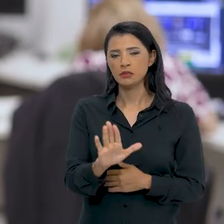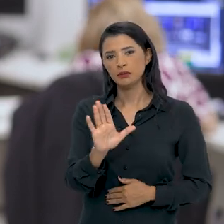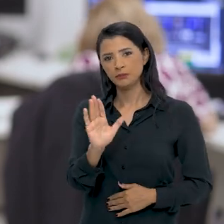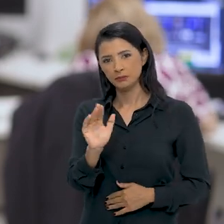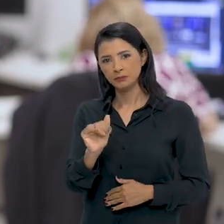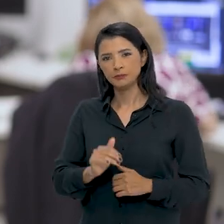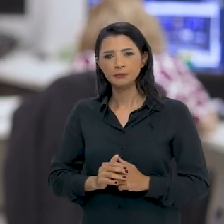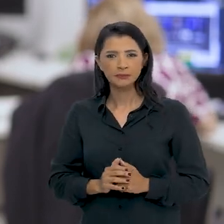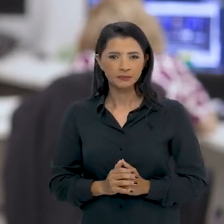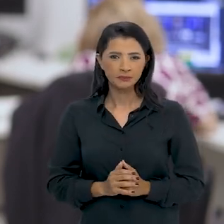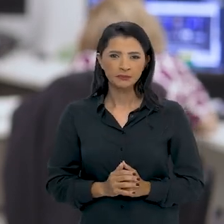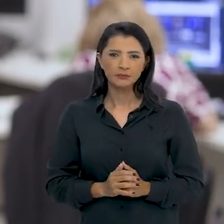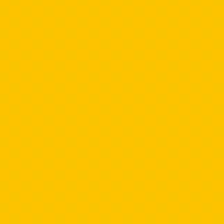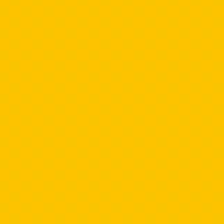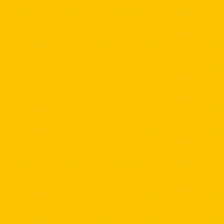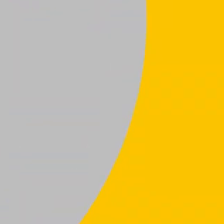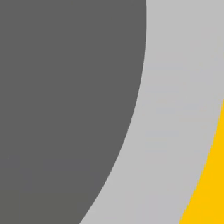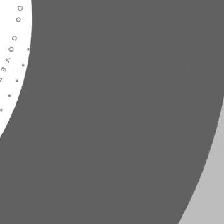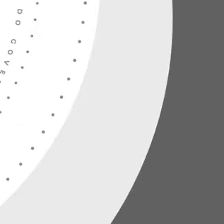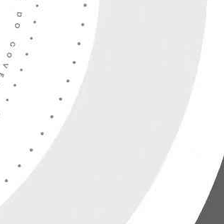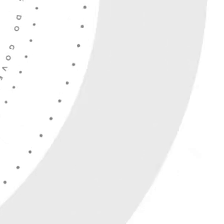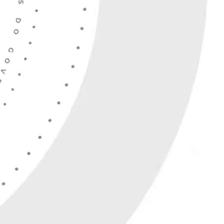Sigam com a gente nas redes sociais.